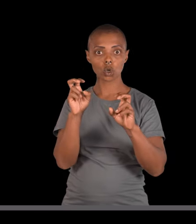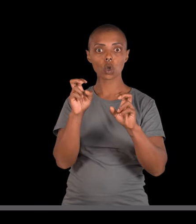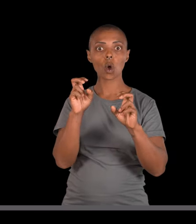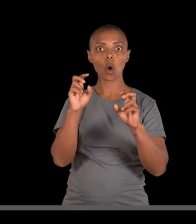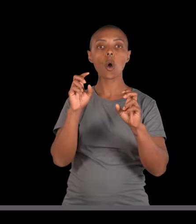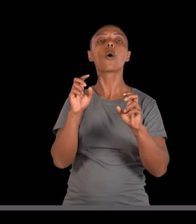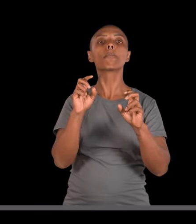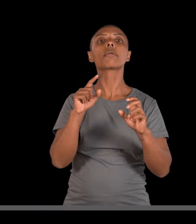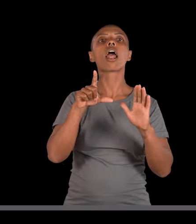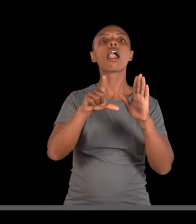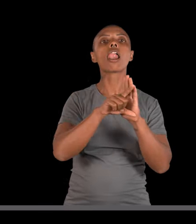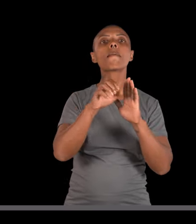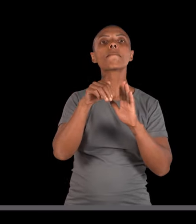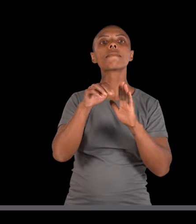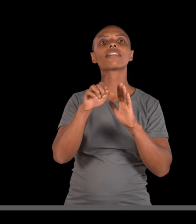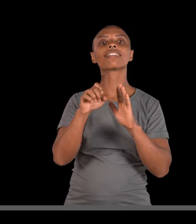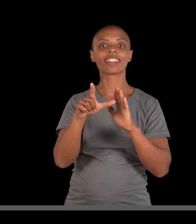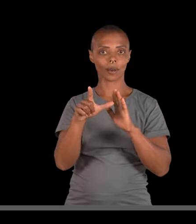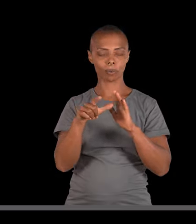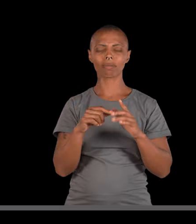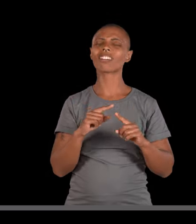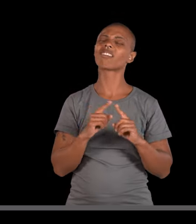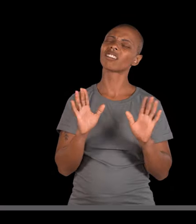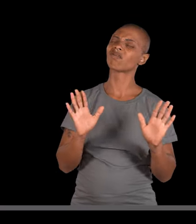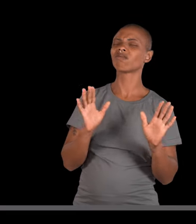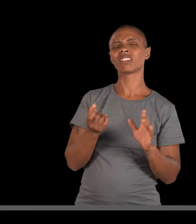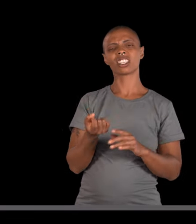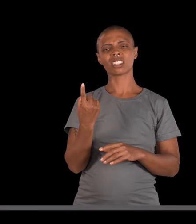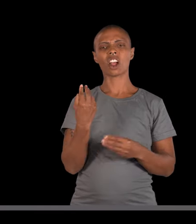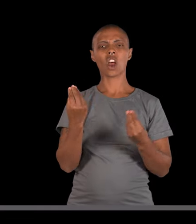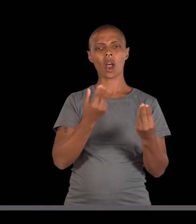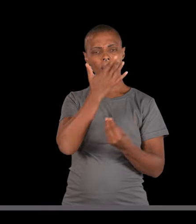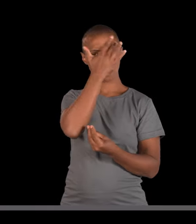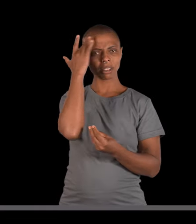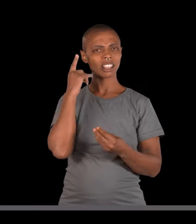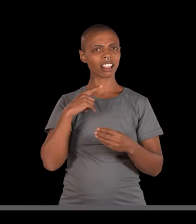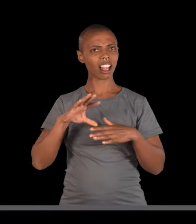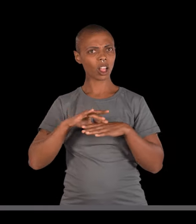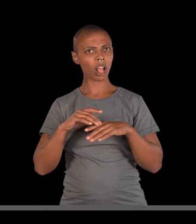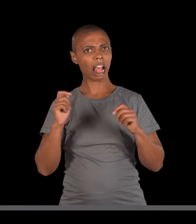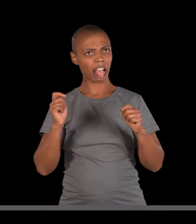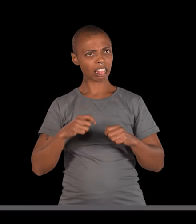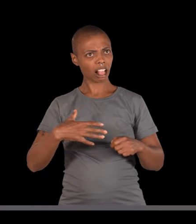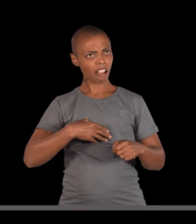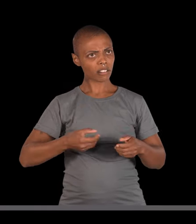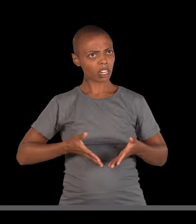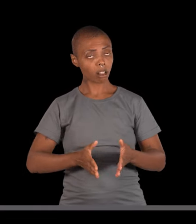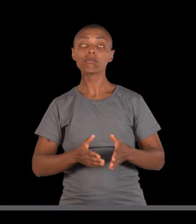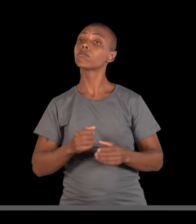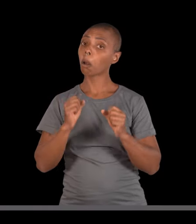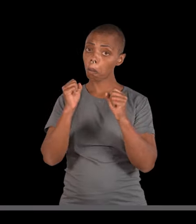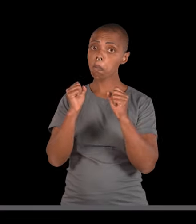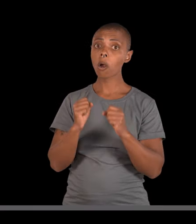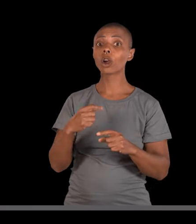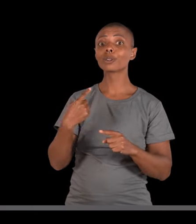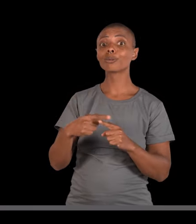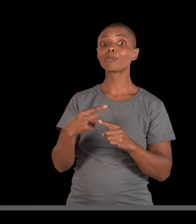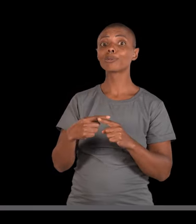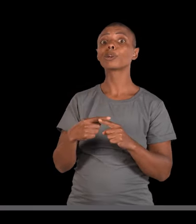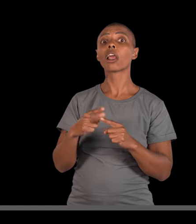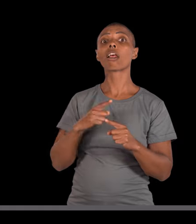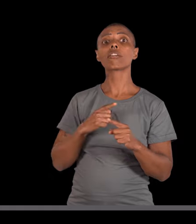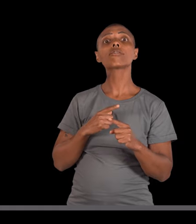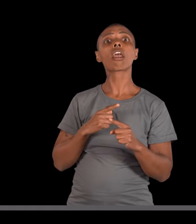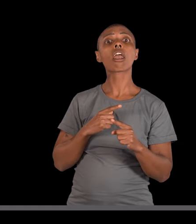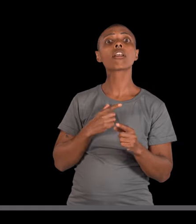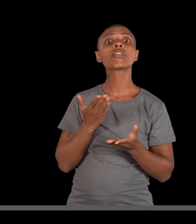problemas relacionados à primeira lei de Mendes. Mas, Jubijubão, tô achando um pouco estranho, uma pessoa com fibrose cística pode ter filhos? Pode.